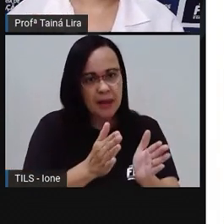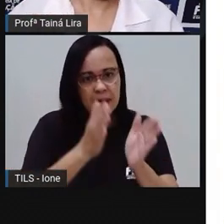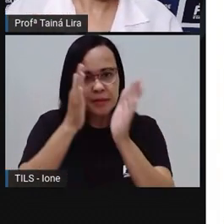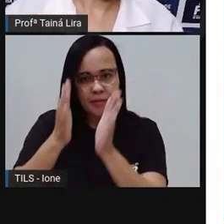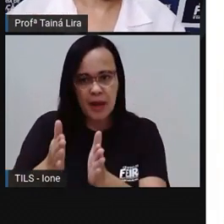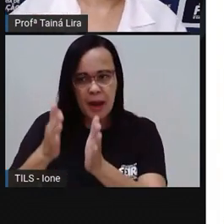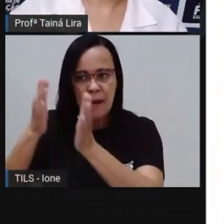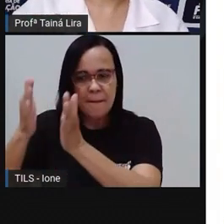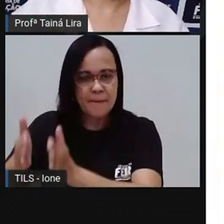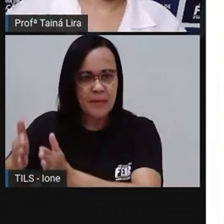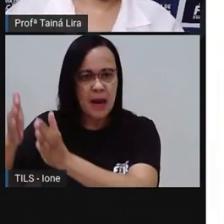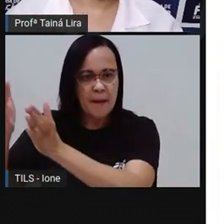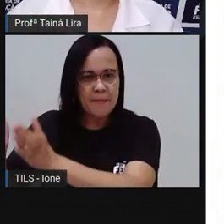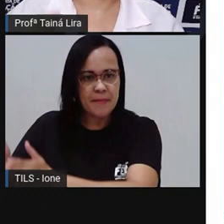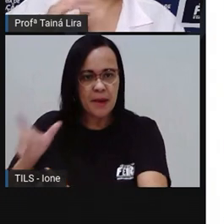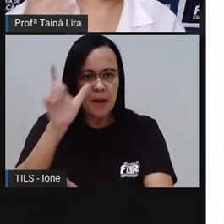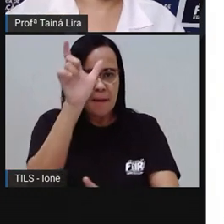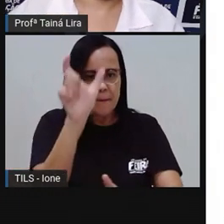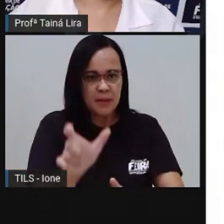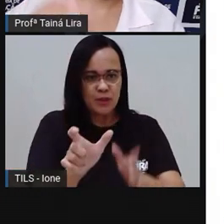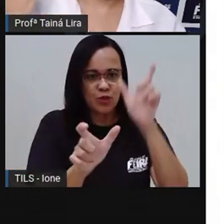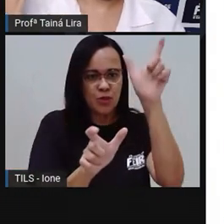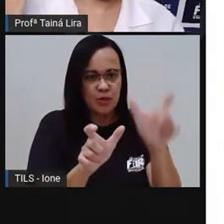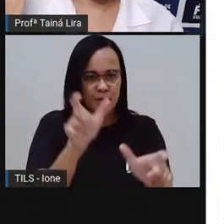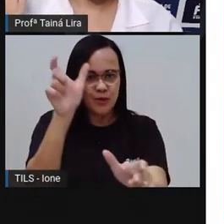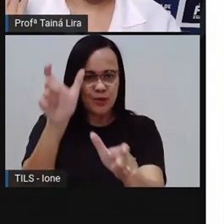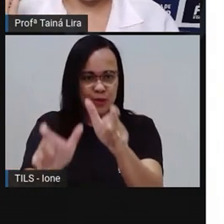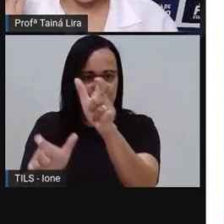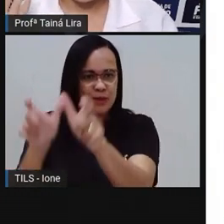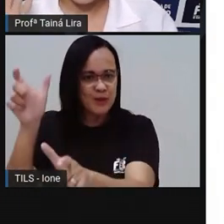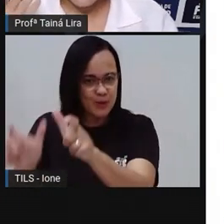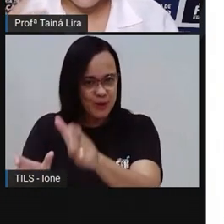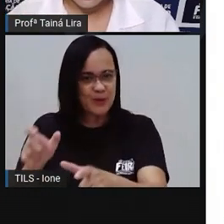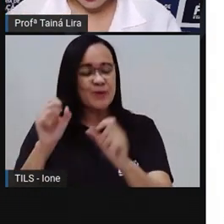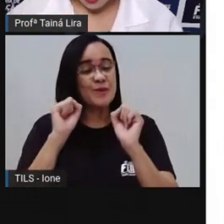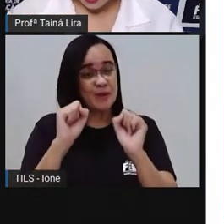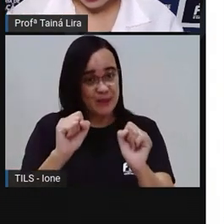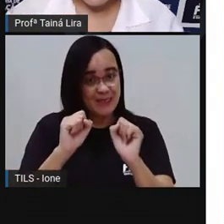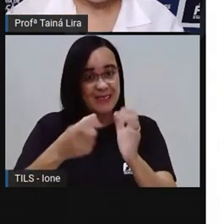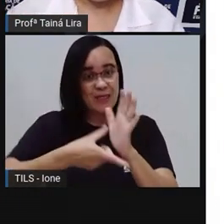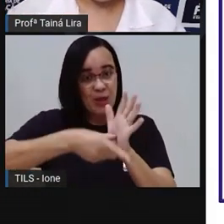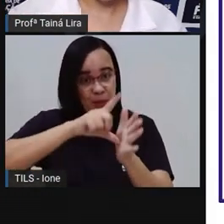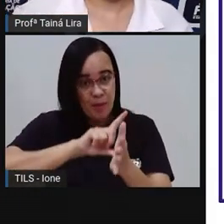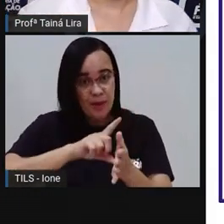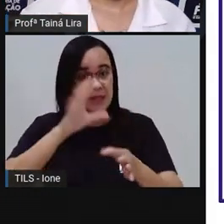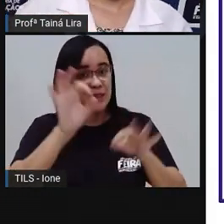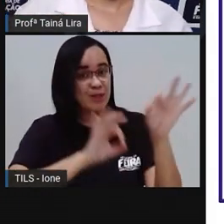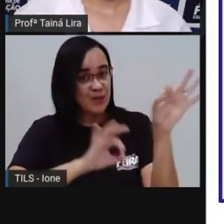Confusão Ai Quem é que vai filmar Não Isso aí tem que ficar Definido antes Certo?